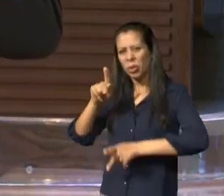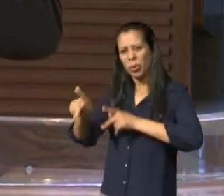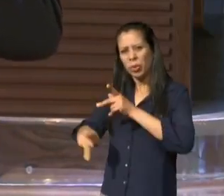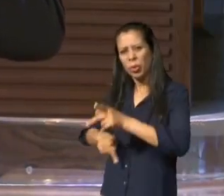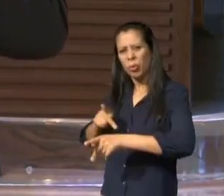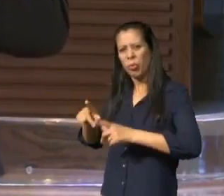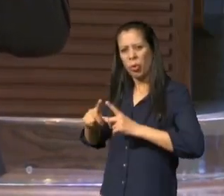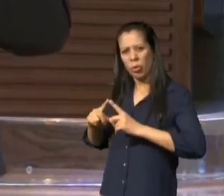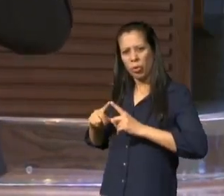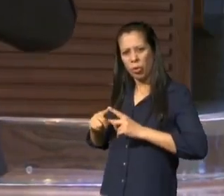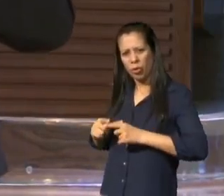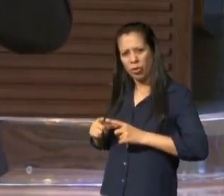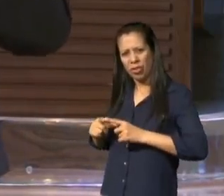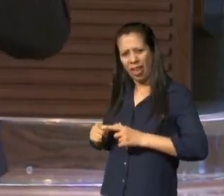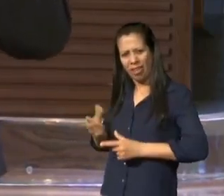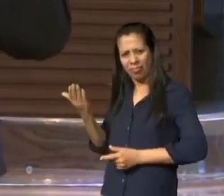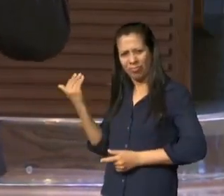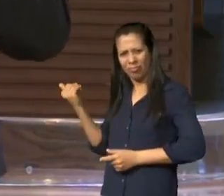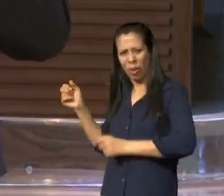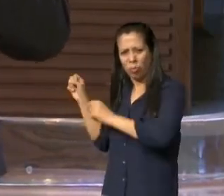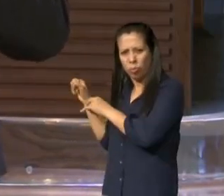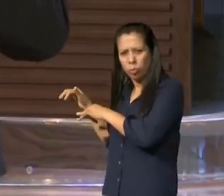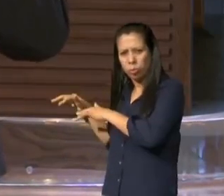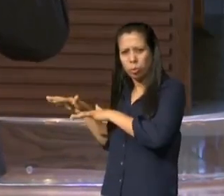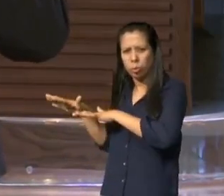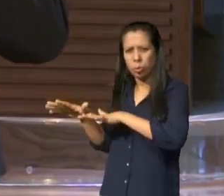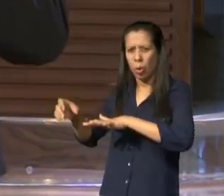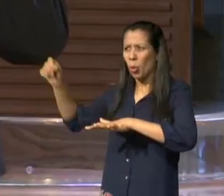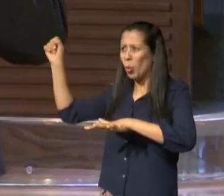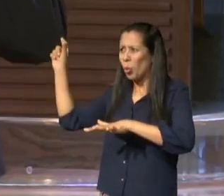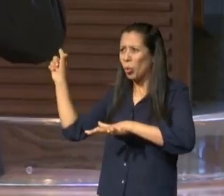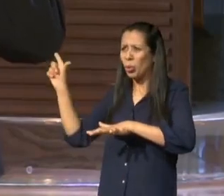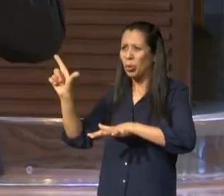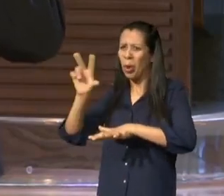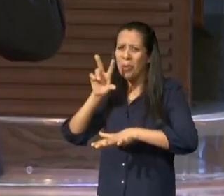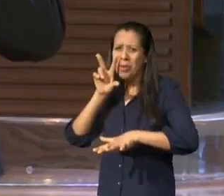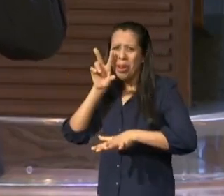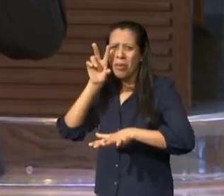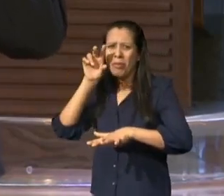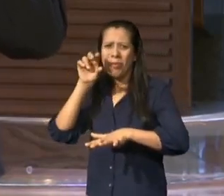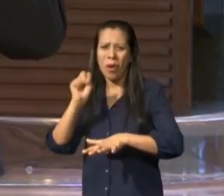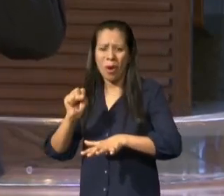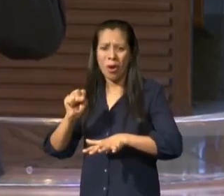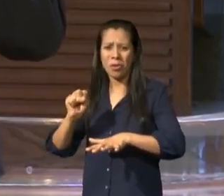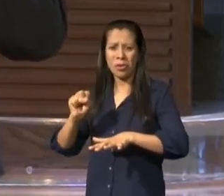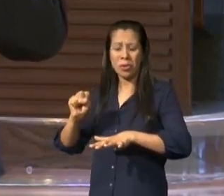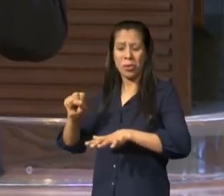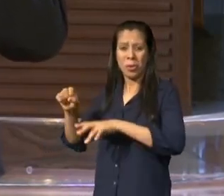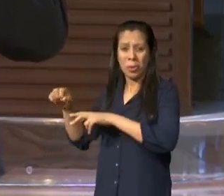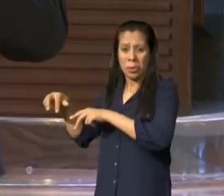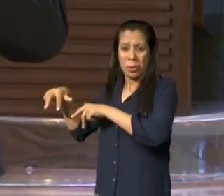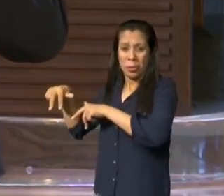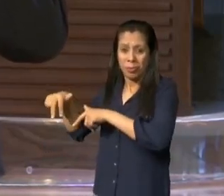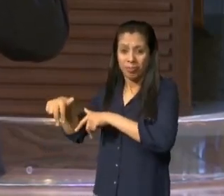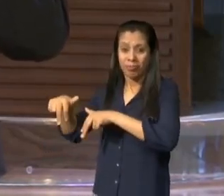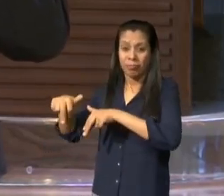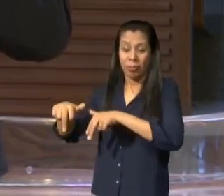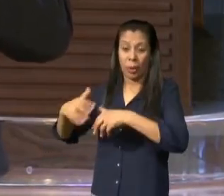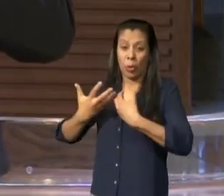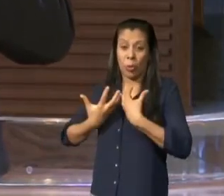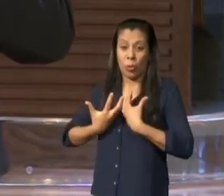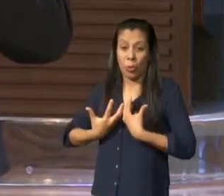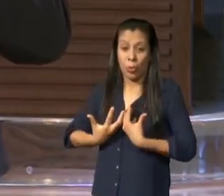com uma temperatura de mais de 50 graus durante o dia e quase menos 30